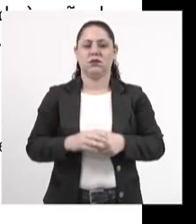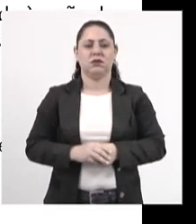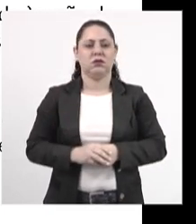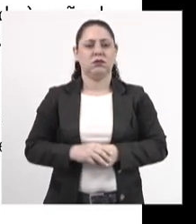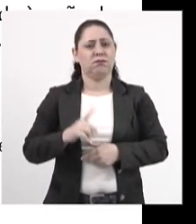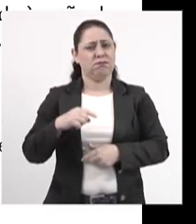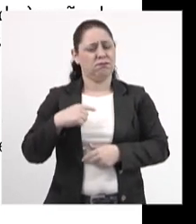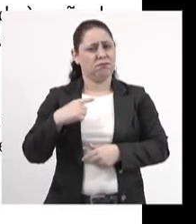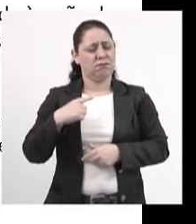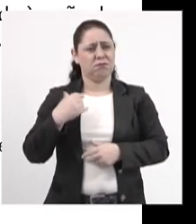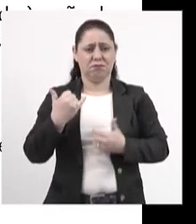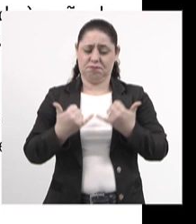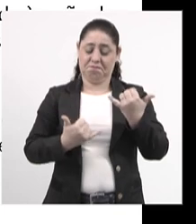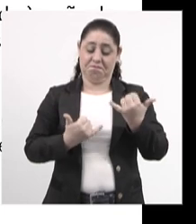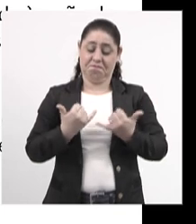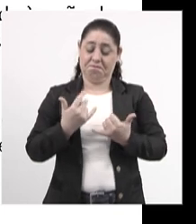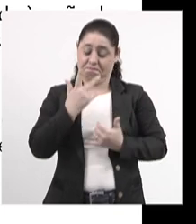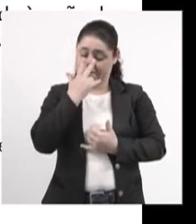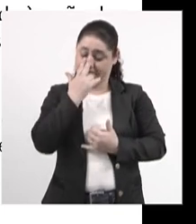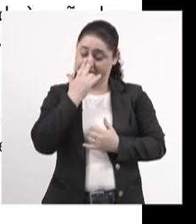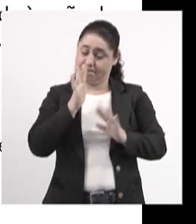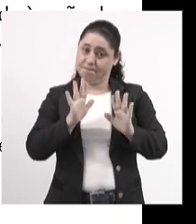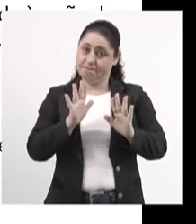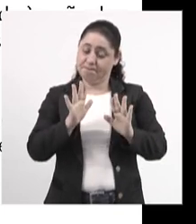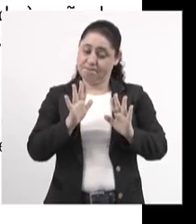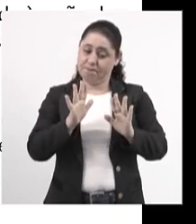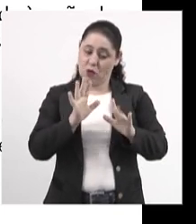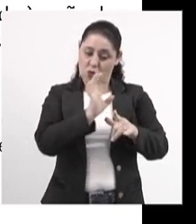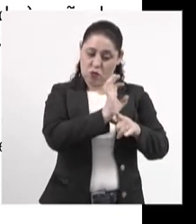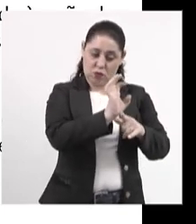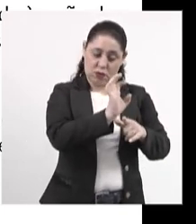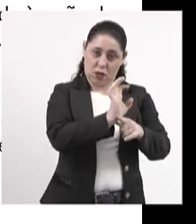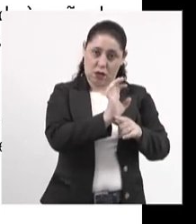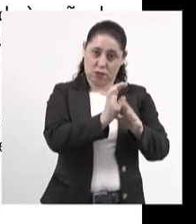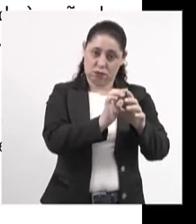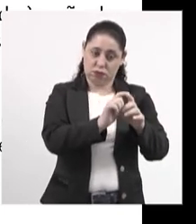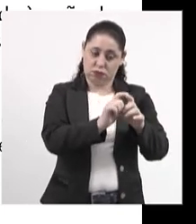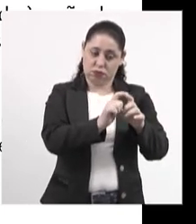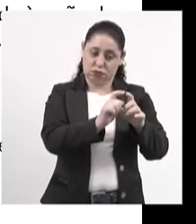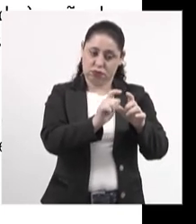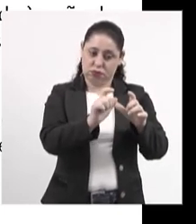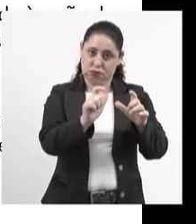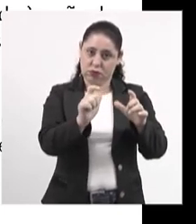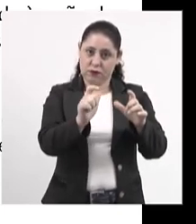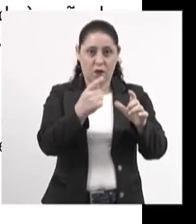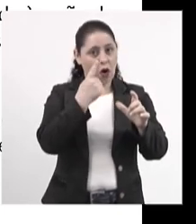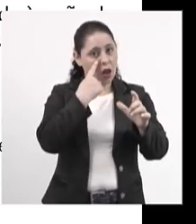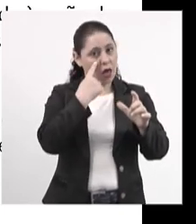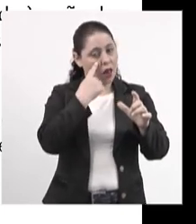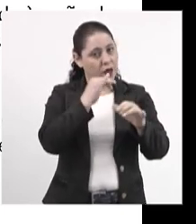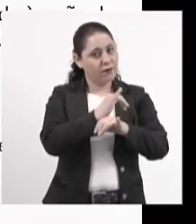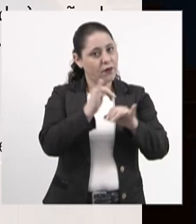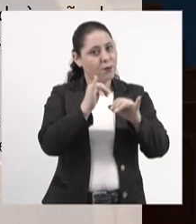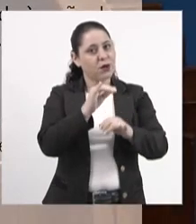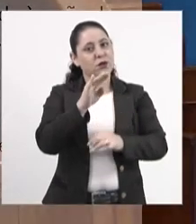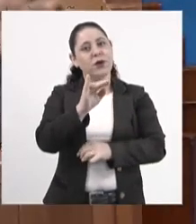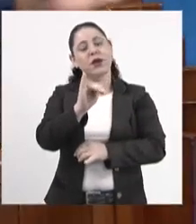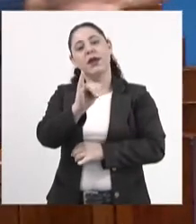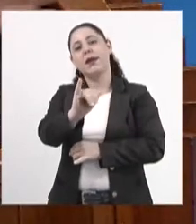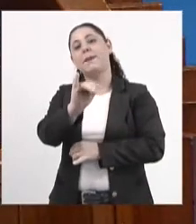É brincadeira isso? Só que o nosso Estado é o Estado que está crescendo. Se você for olhar os dados do IBGE,